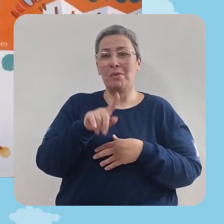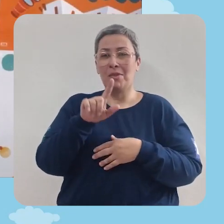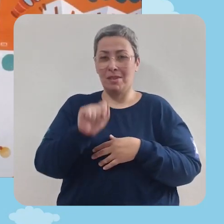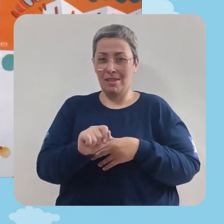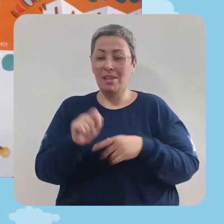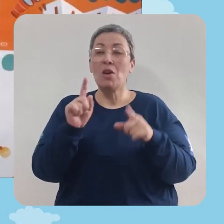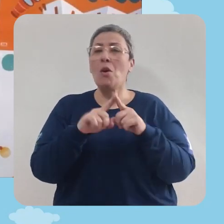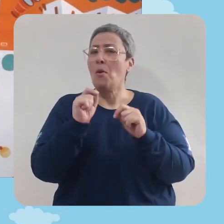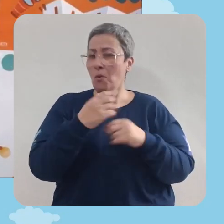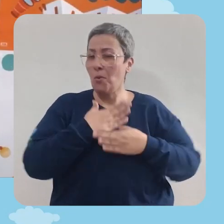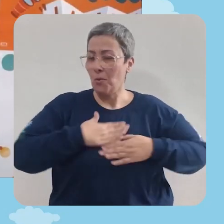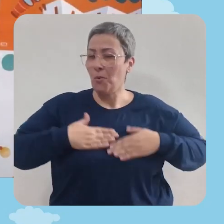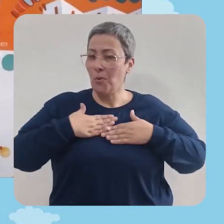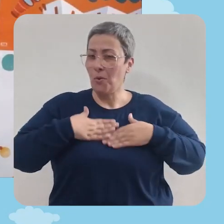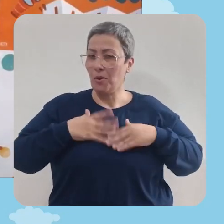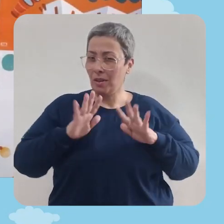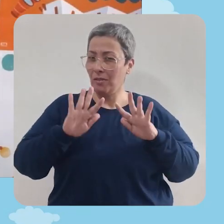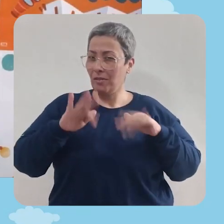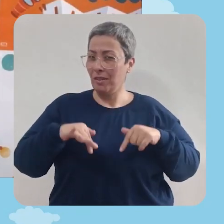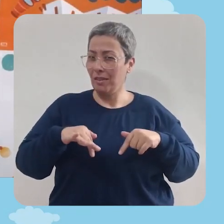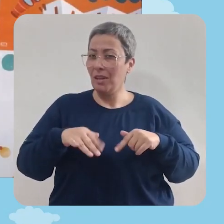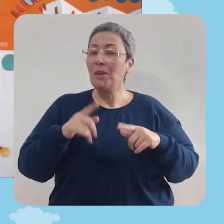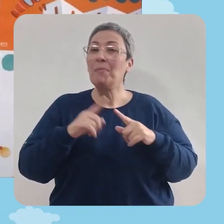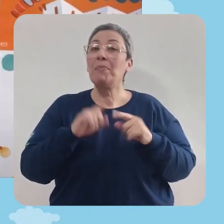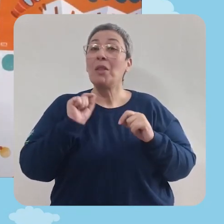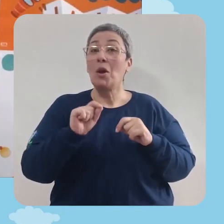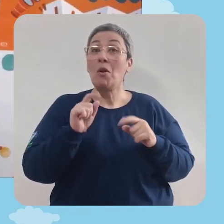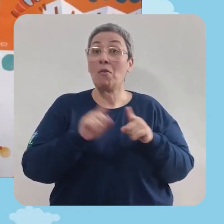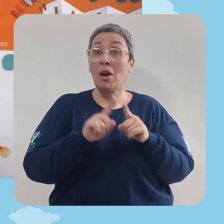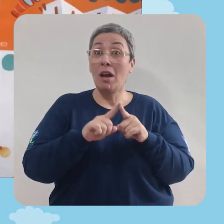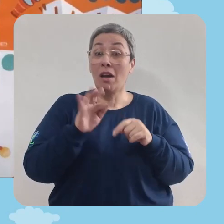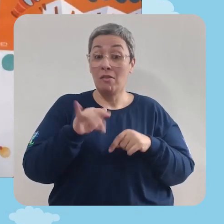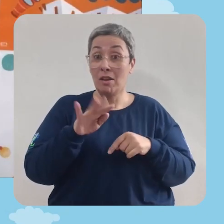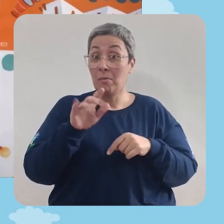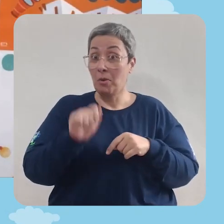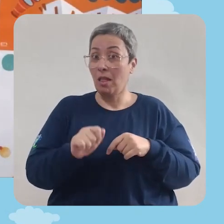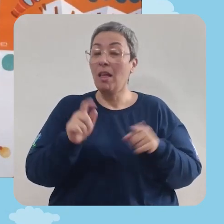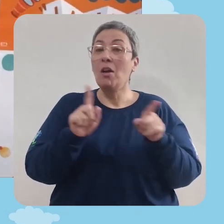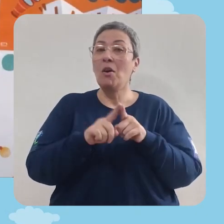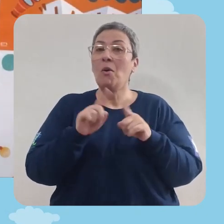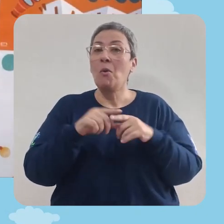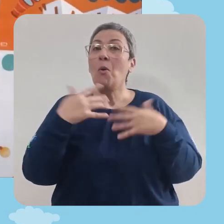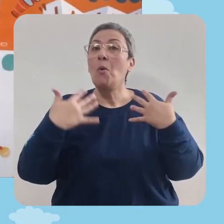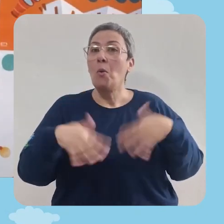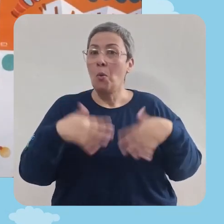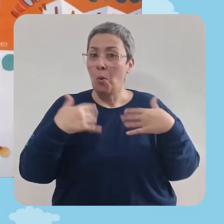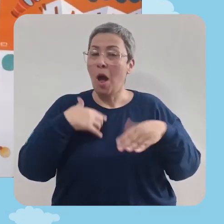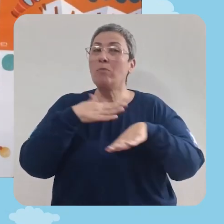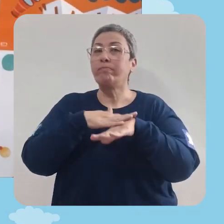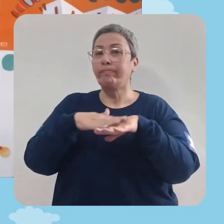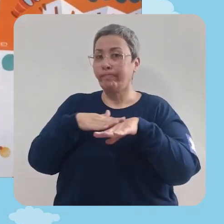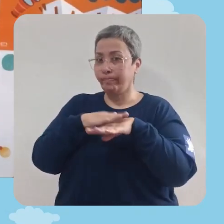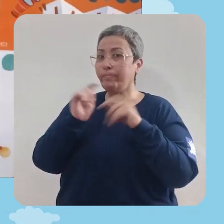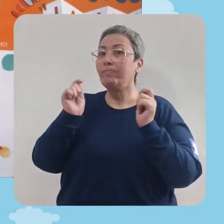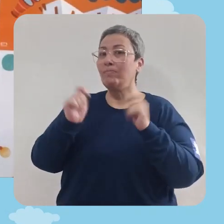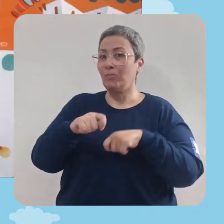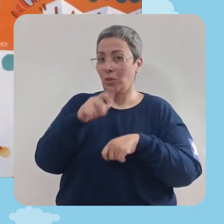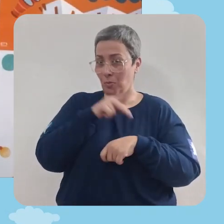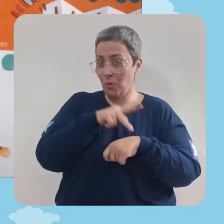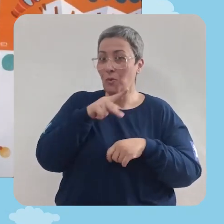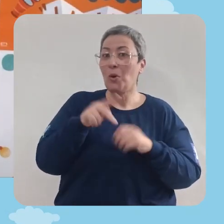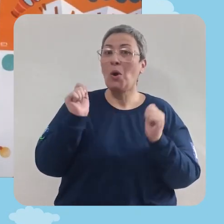Vocês gostaram do final? É que essa fábula dá uma boa conversa com os seus